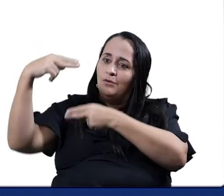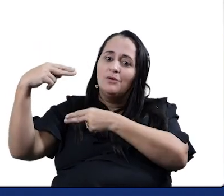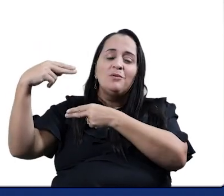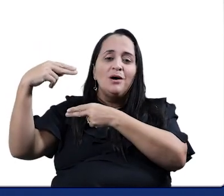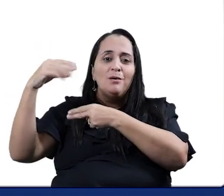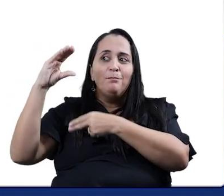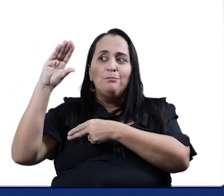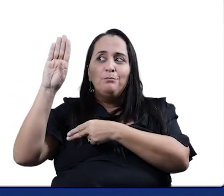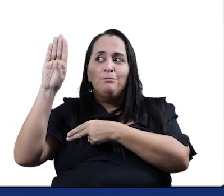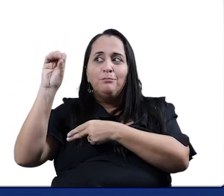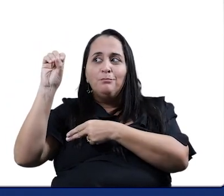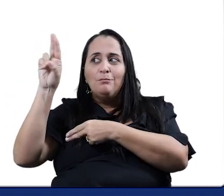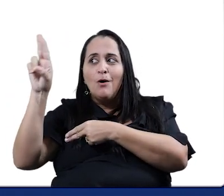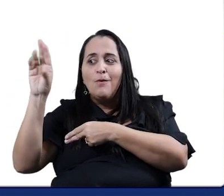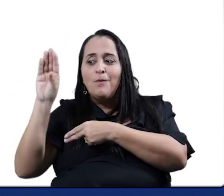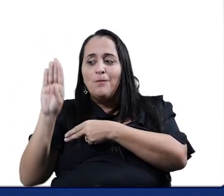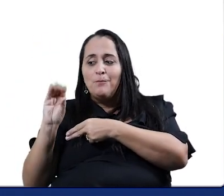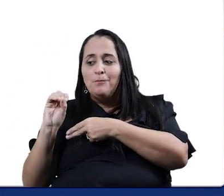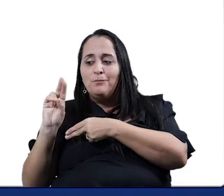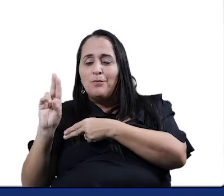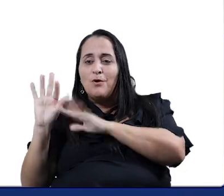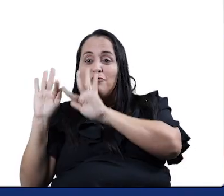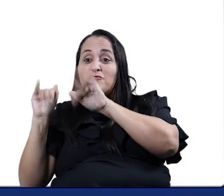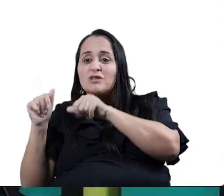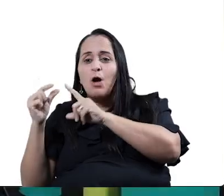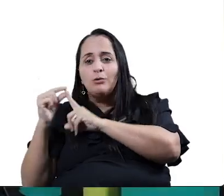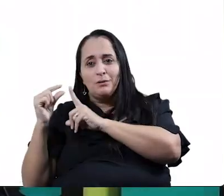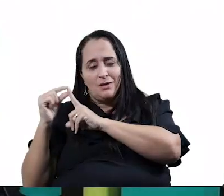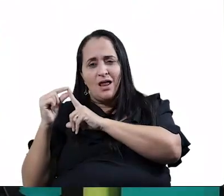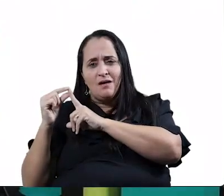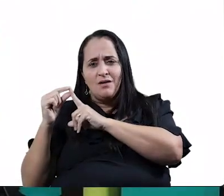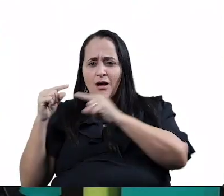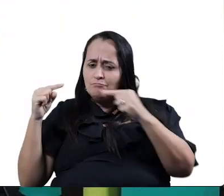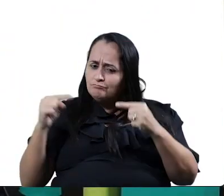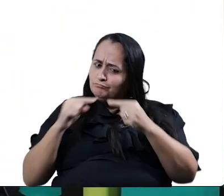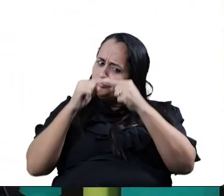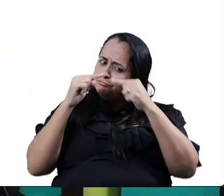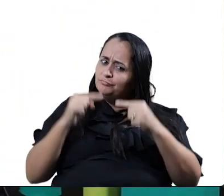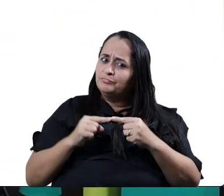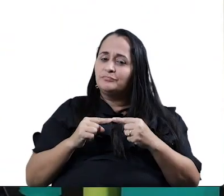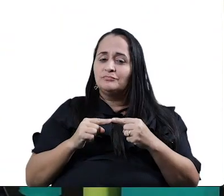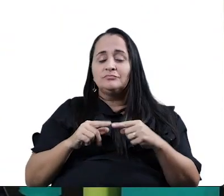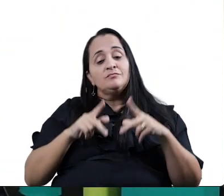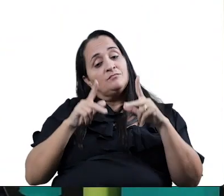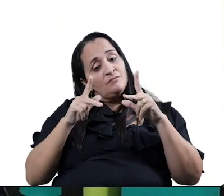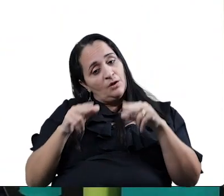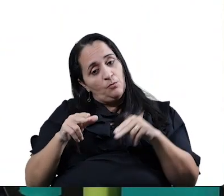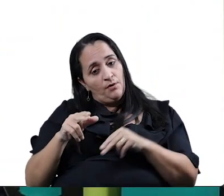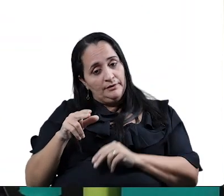verso bem bonito, diga adeus e vá-se embora. Agora, preste atenção que roda e